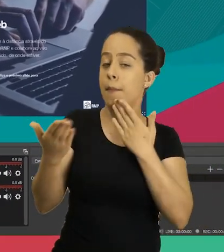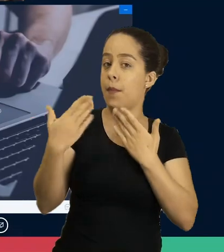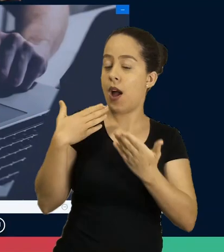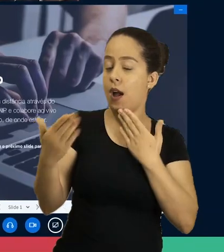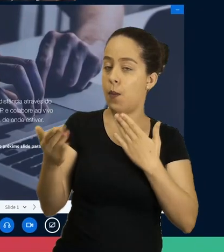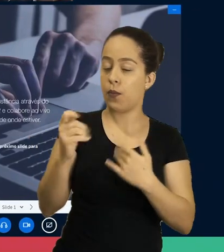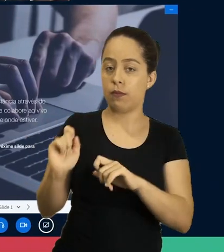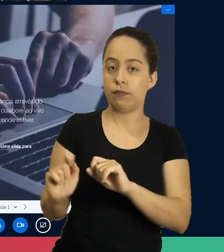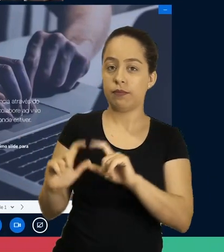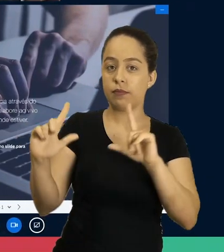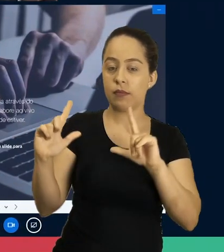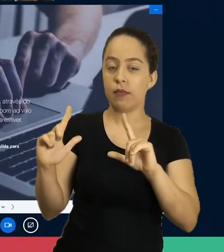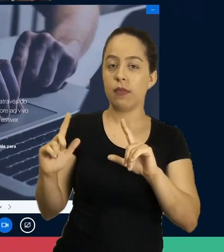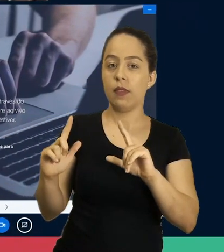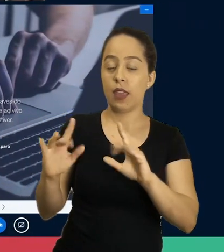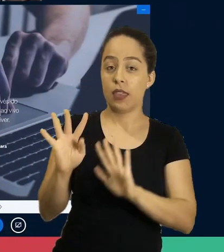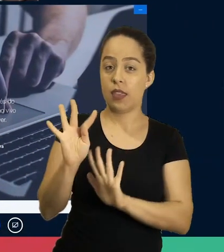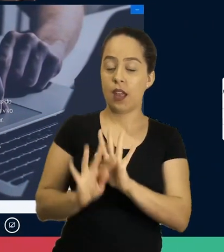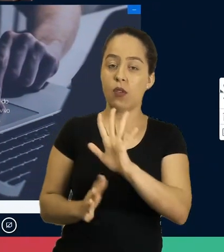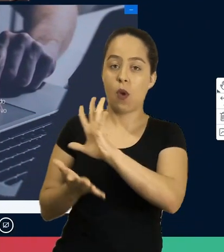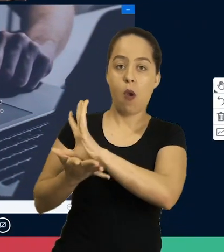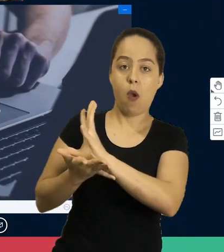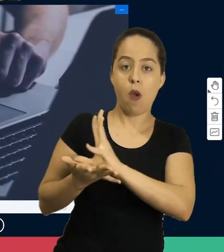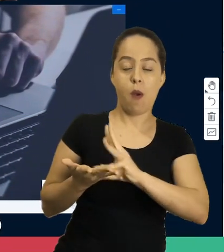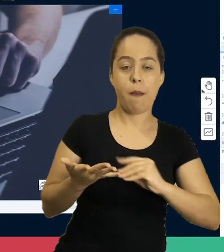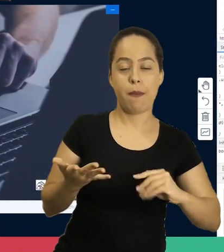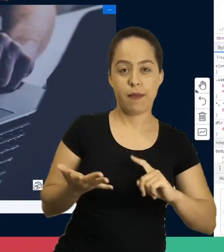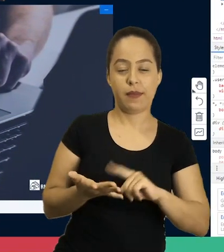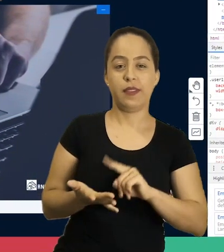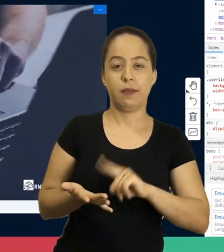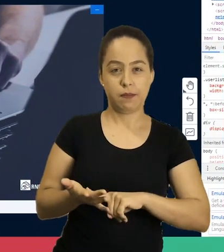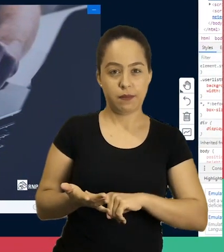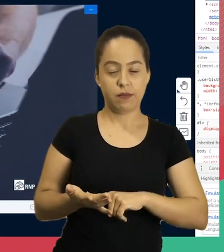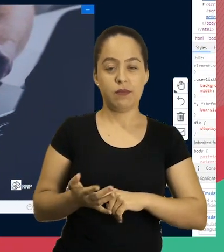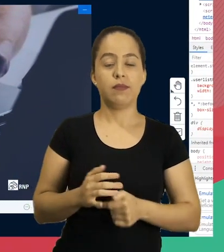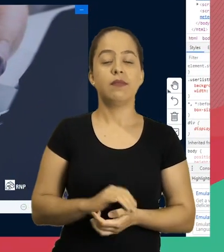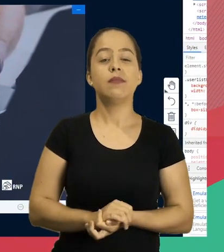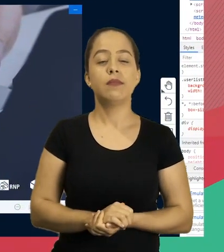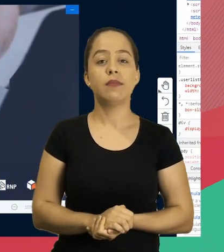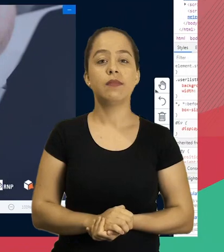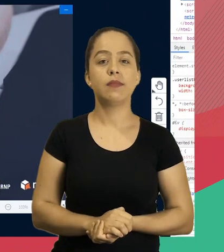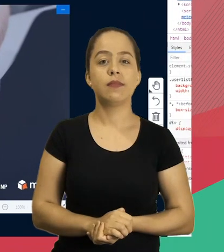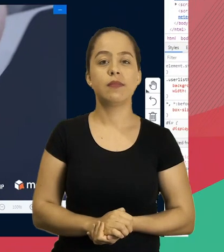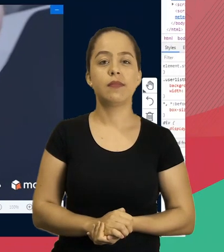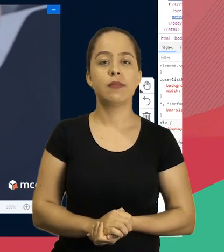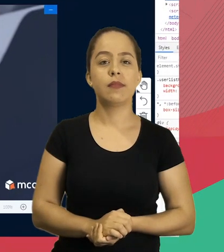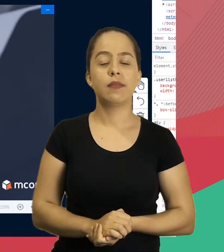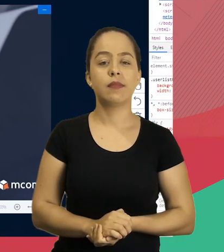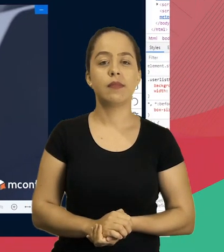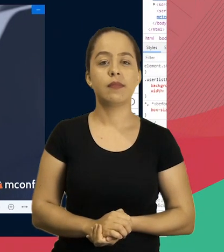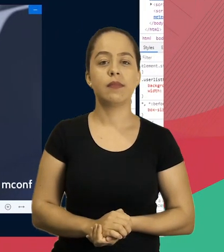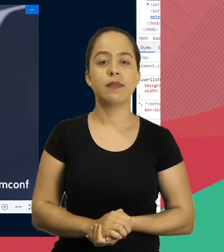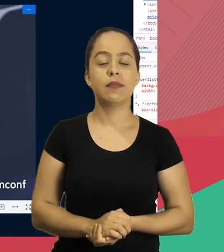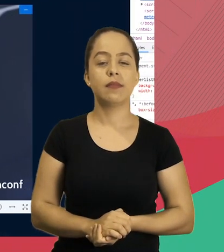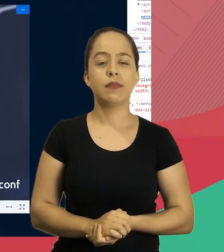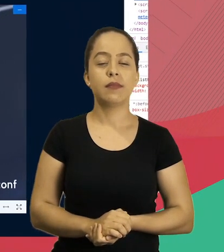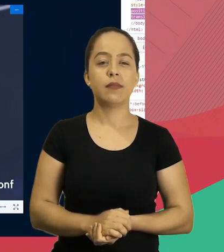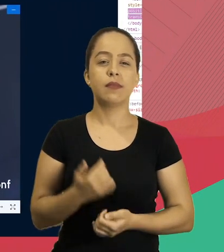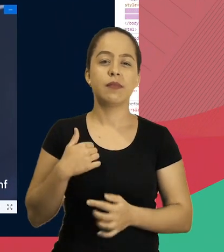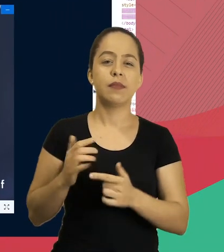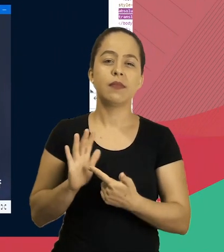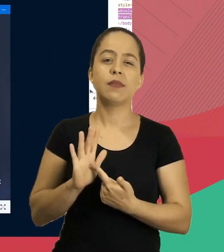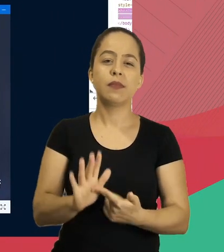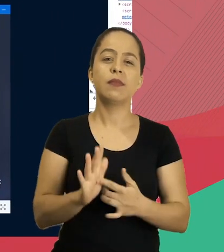vocês ó abriu bate-papo vou copiar esse texto aqui colar pra ter algum texto ali